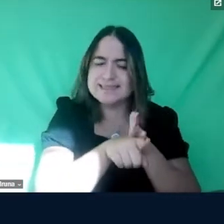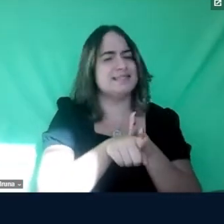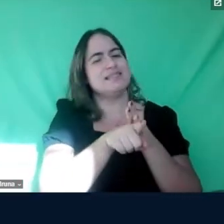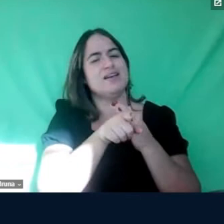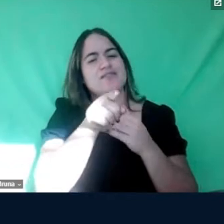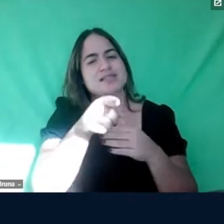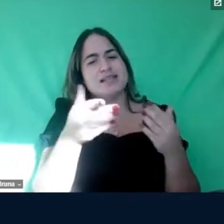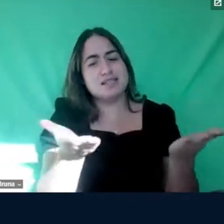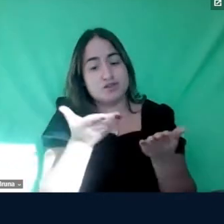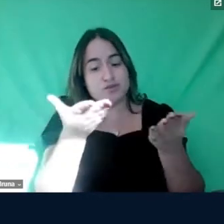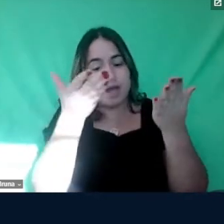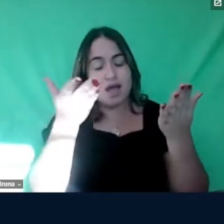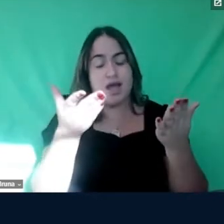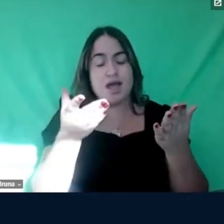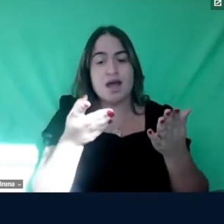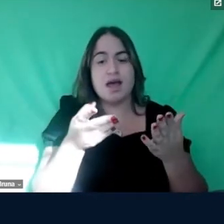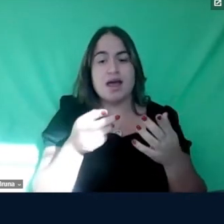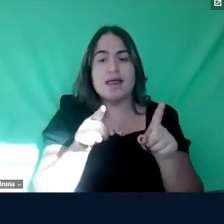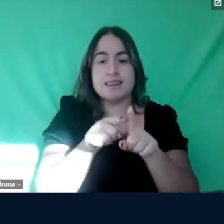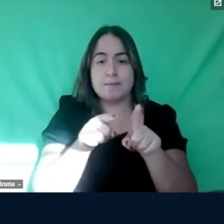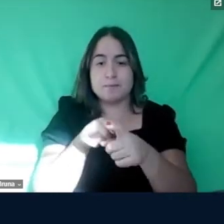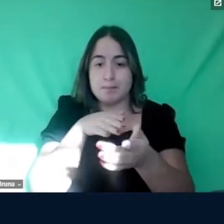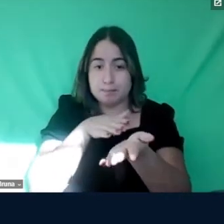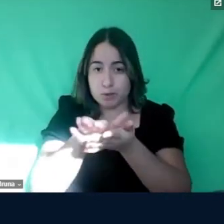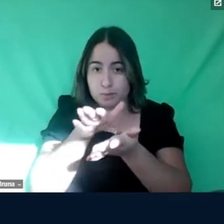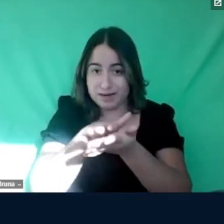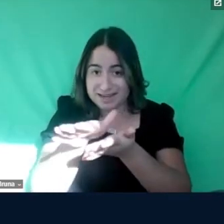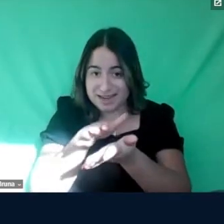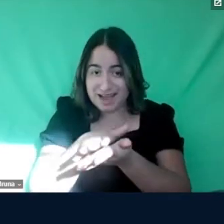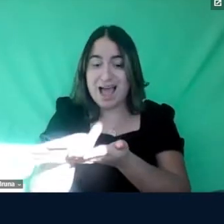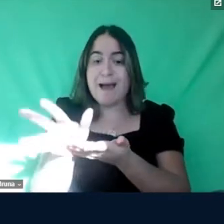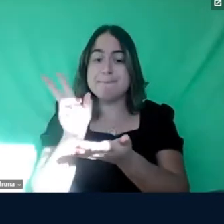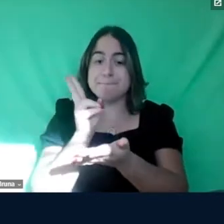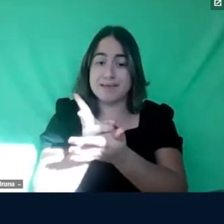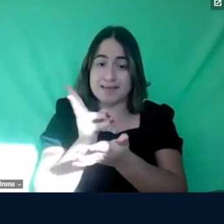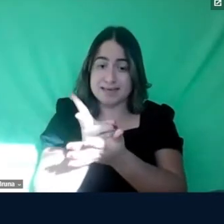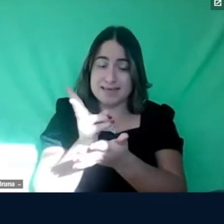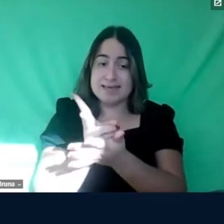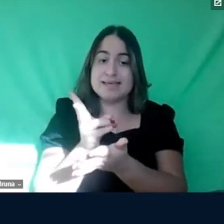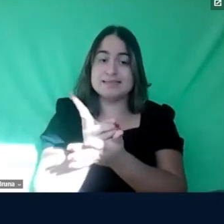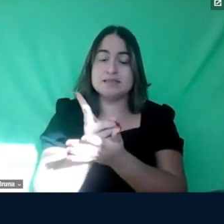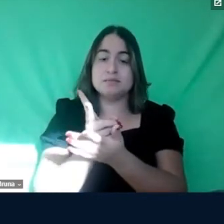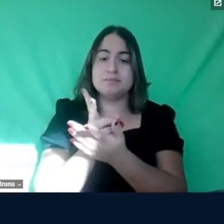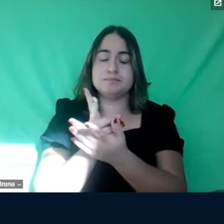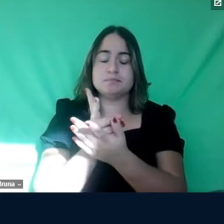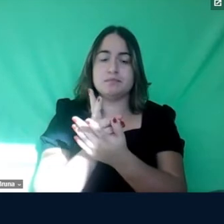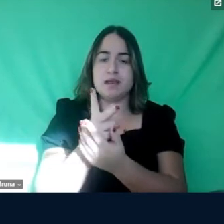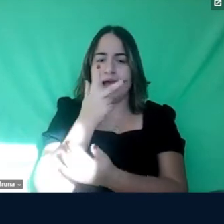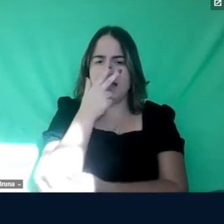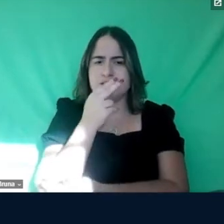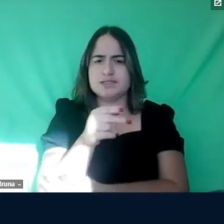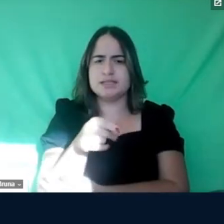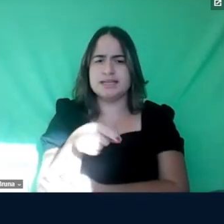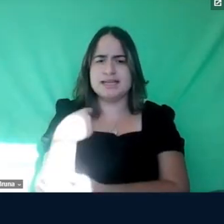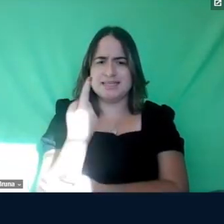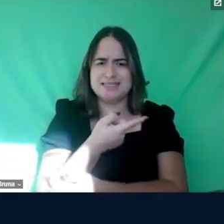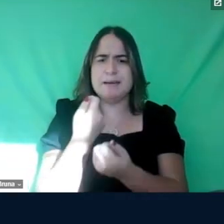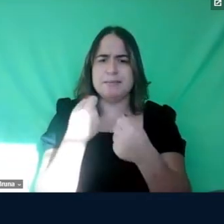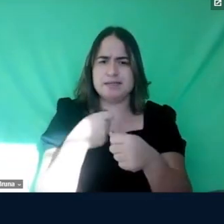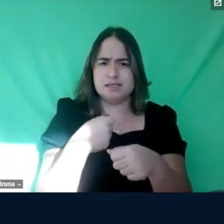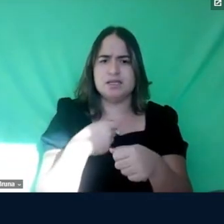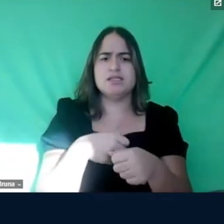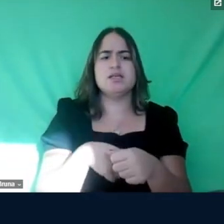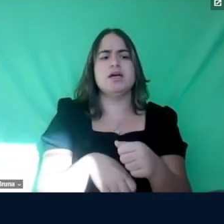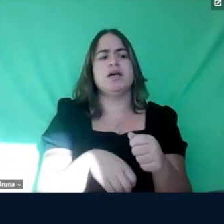você e a Vanessa a publicarem a sua dissertação mesmo, né, acho que a gente precisa de cursos de